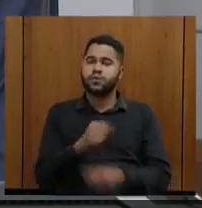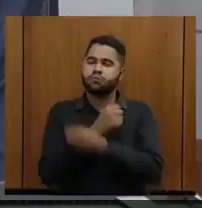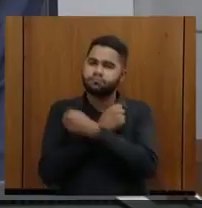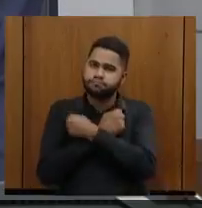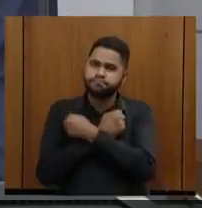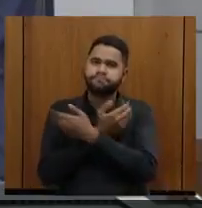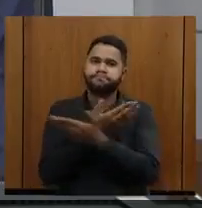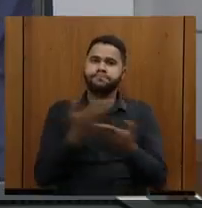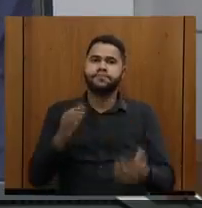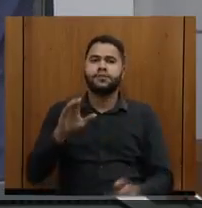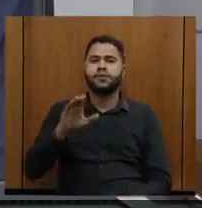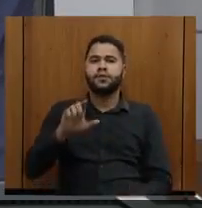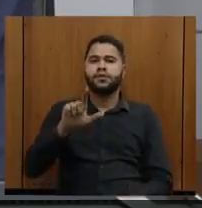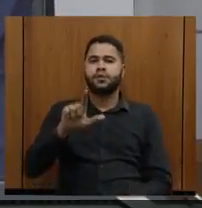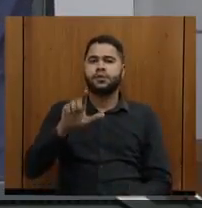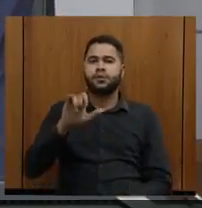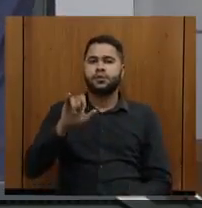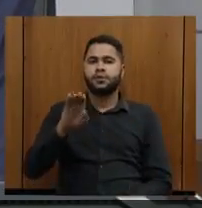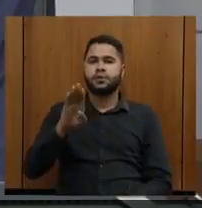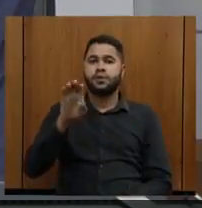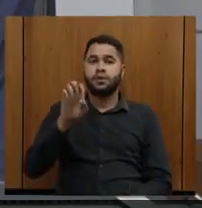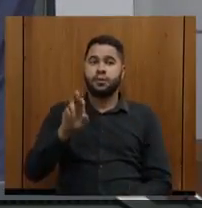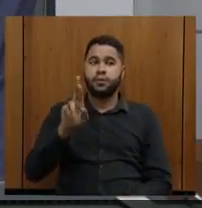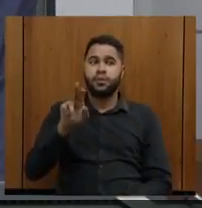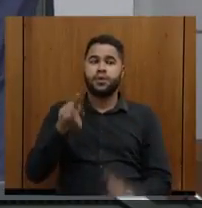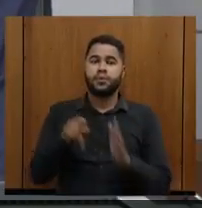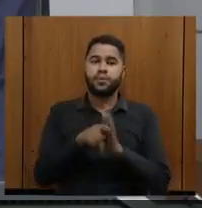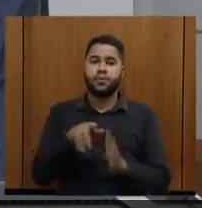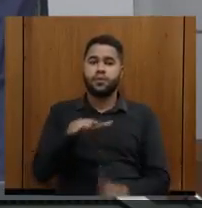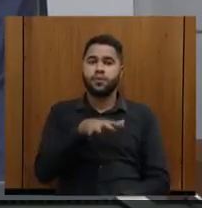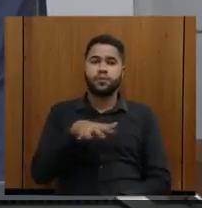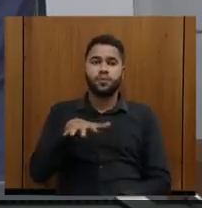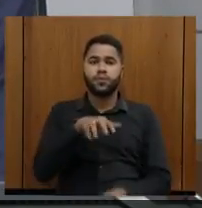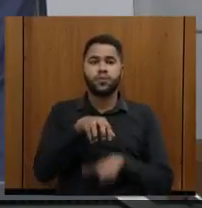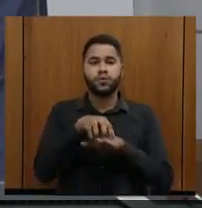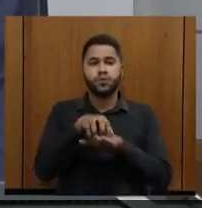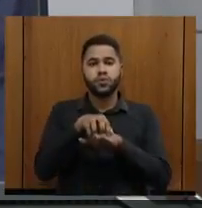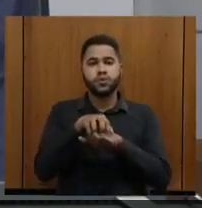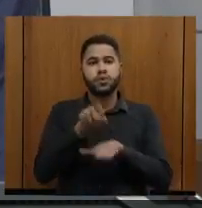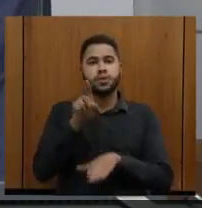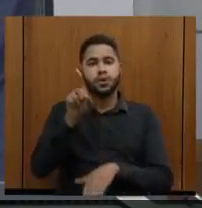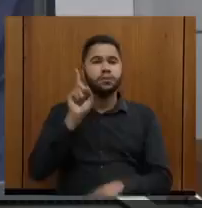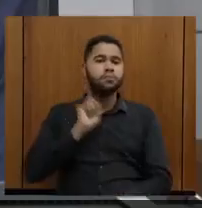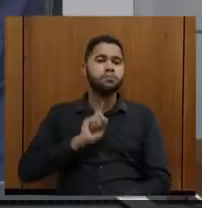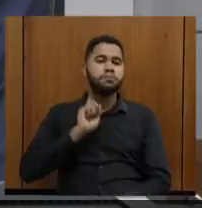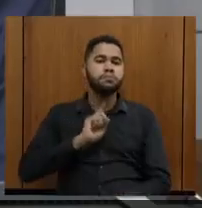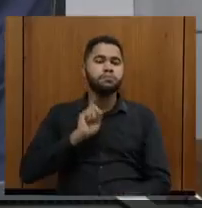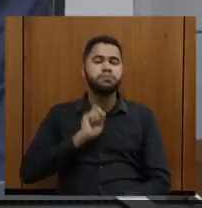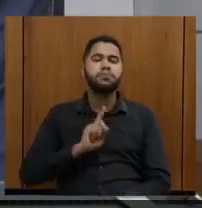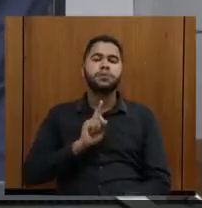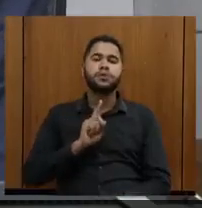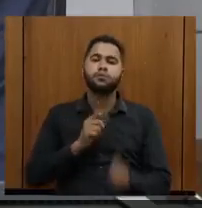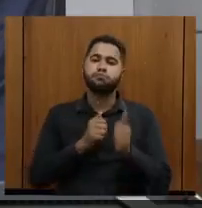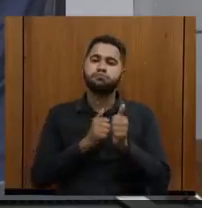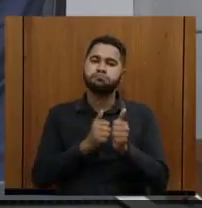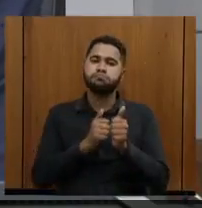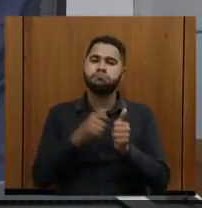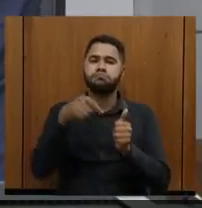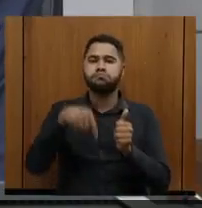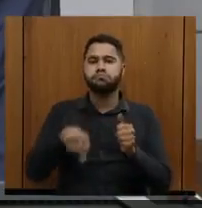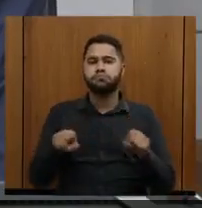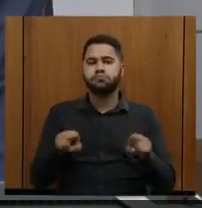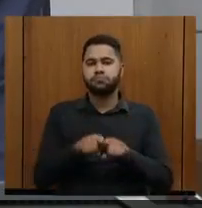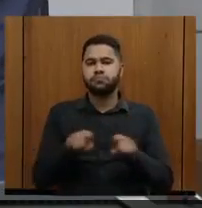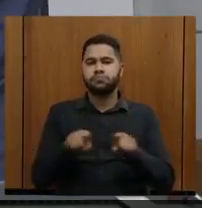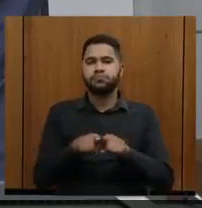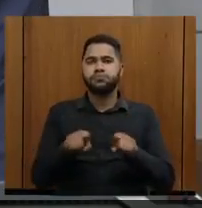aqui para o Cleiber, Silveira, do Circuito de Turismo nascentes de Minas Gerais que está nos acompanhando